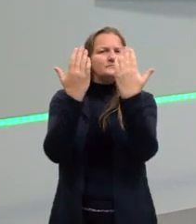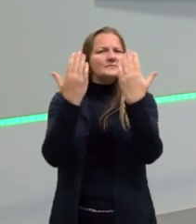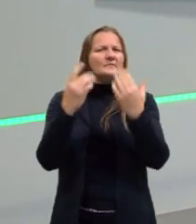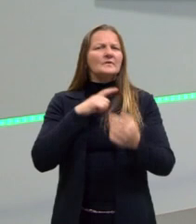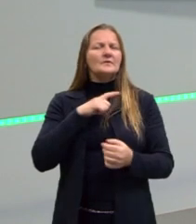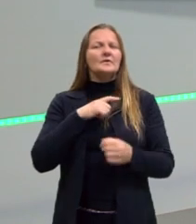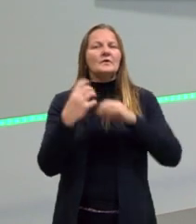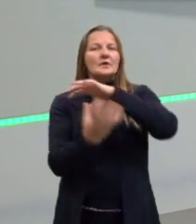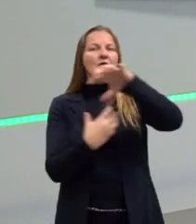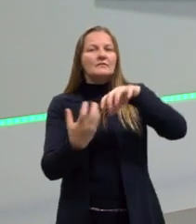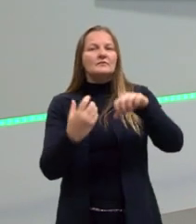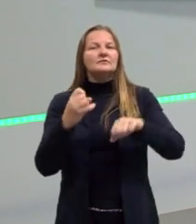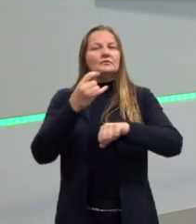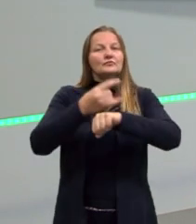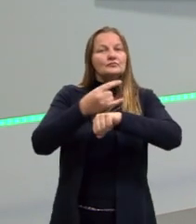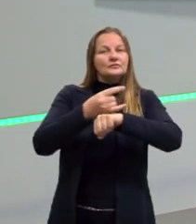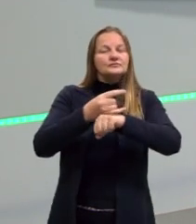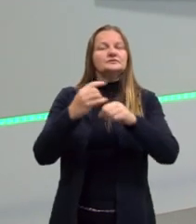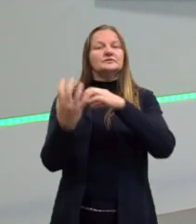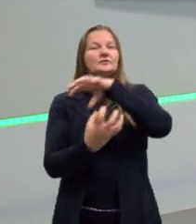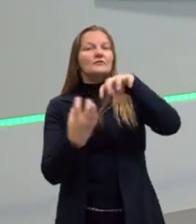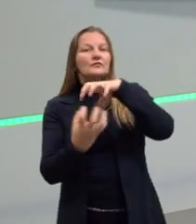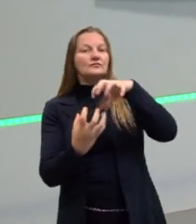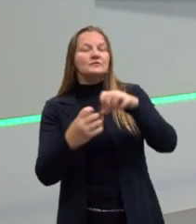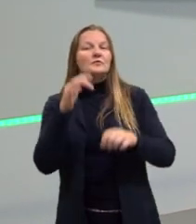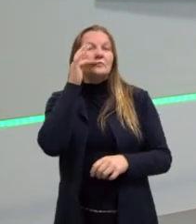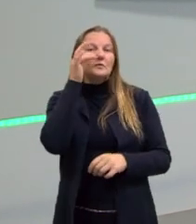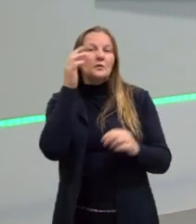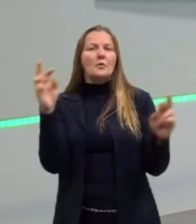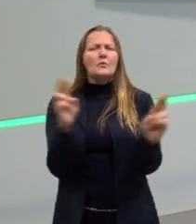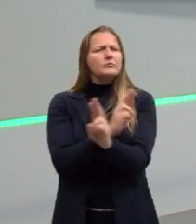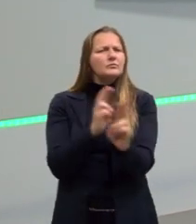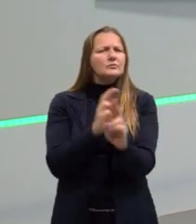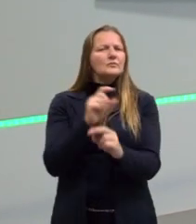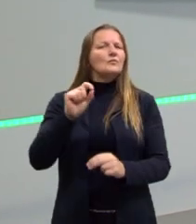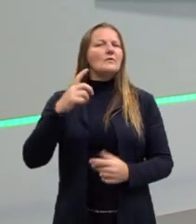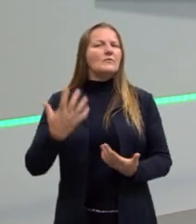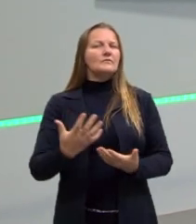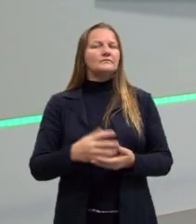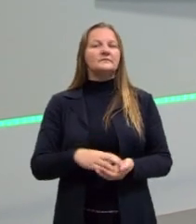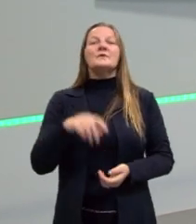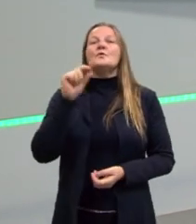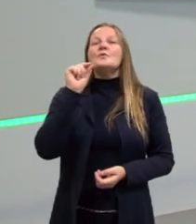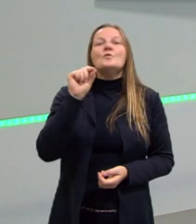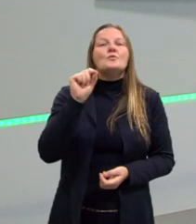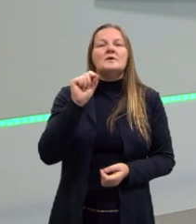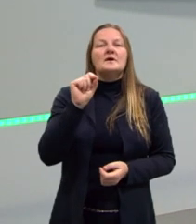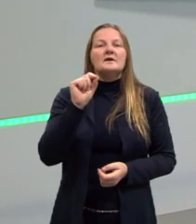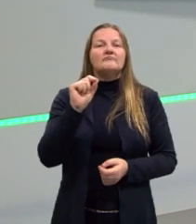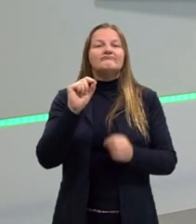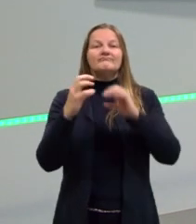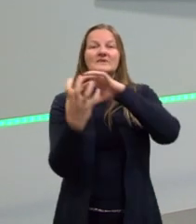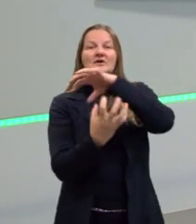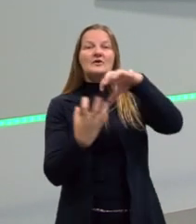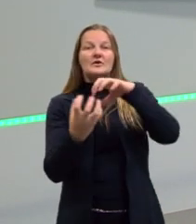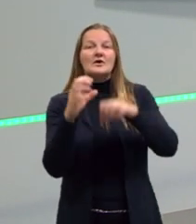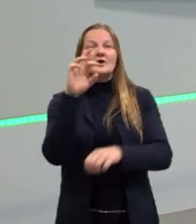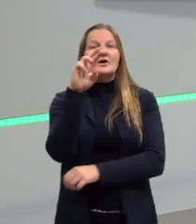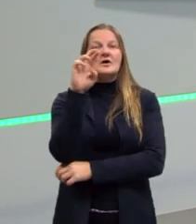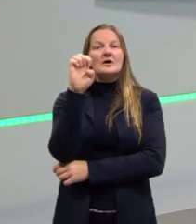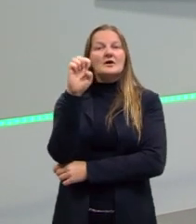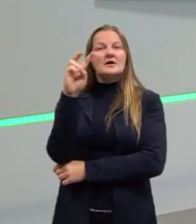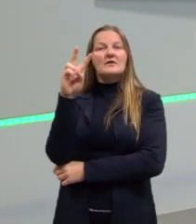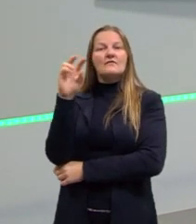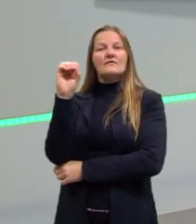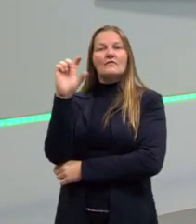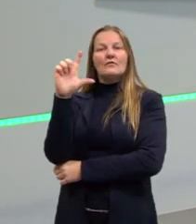Revolução Francesa e a Haitiana. E antes de tudo a gente precisa se perguntar, o que é uma revolução? E volta e meia a